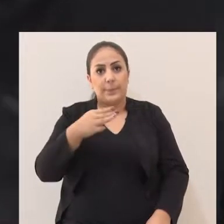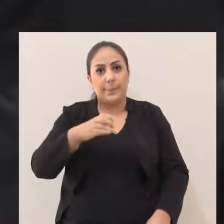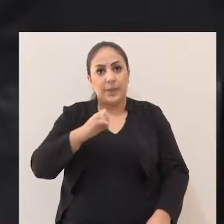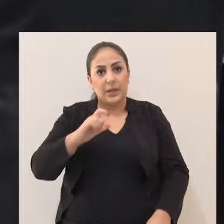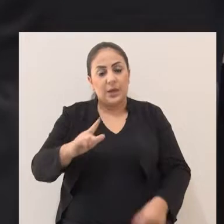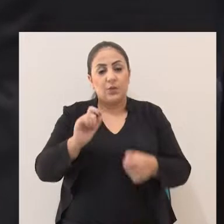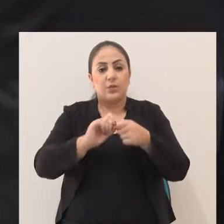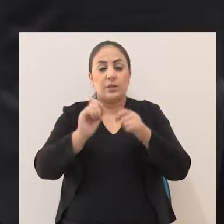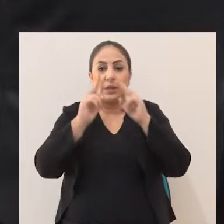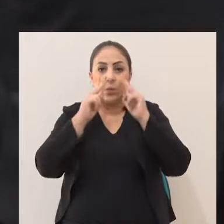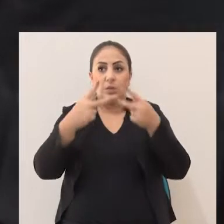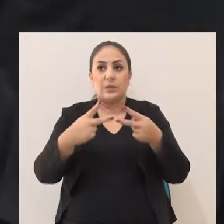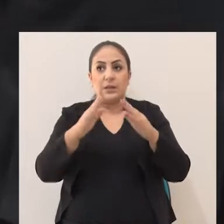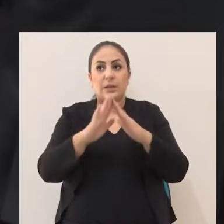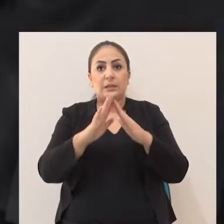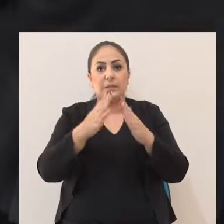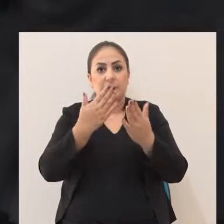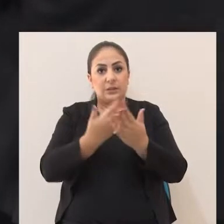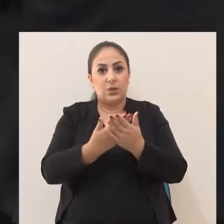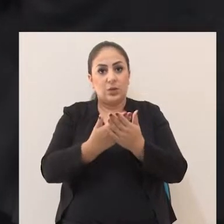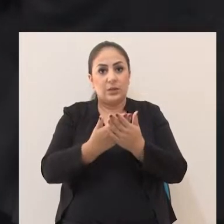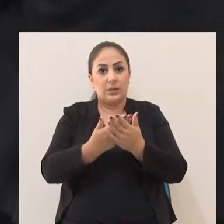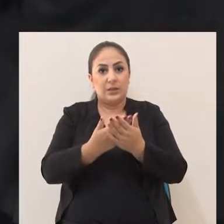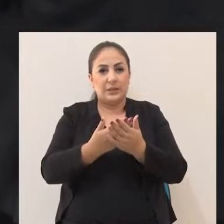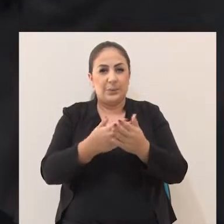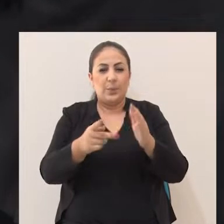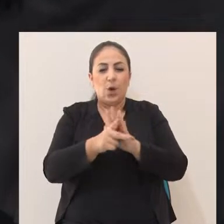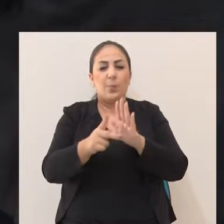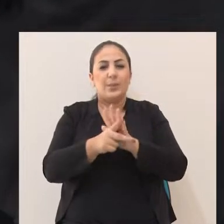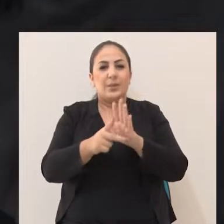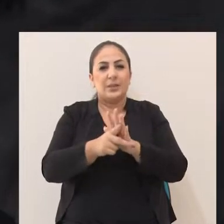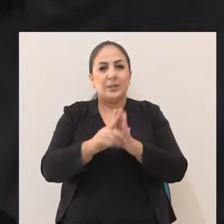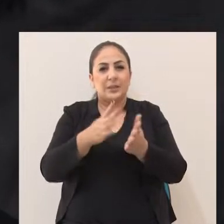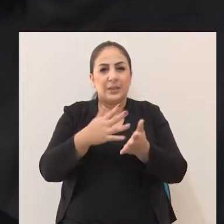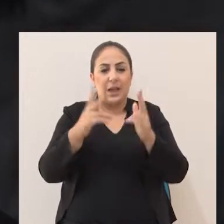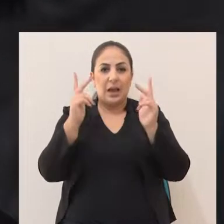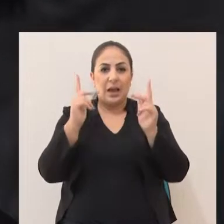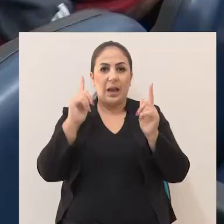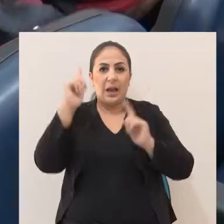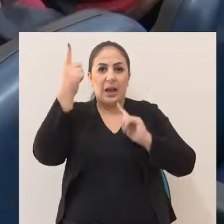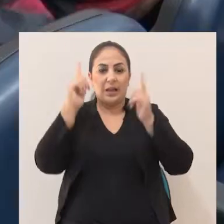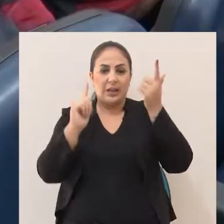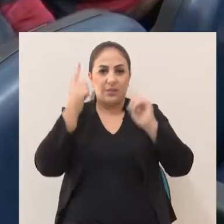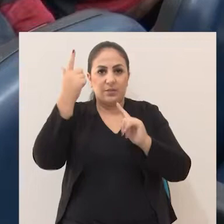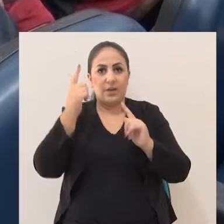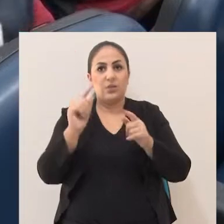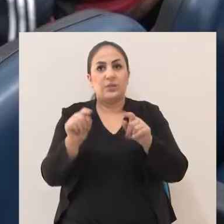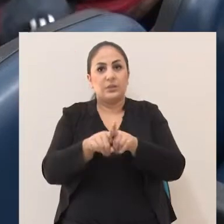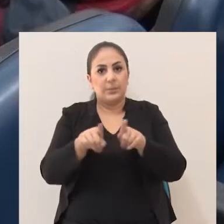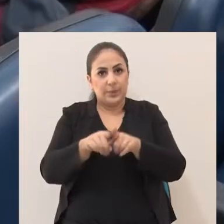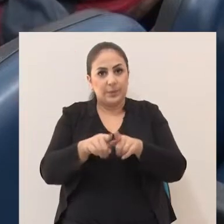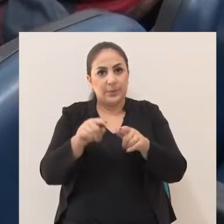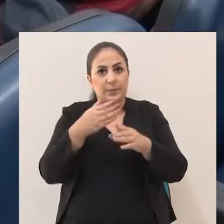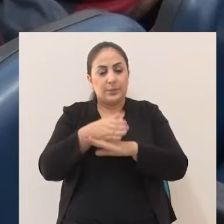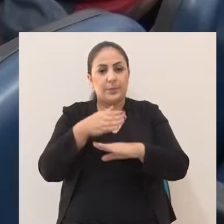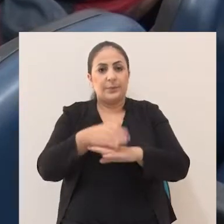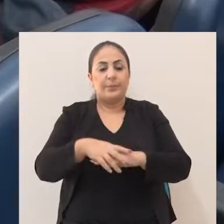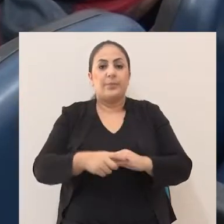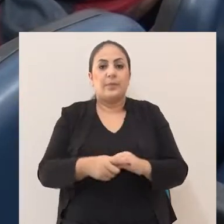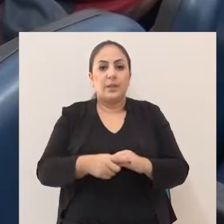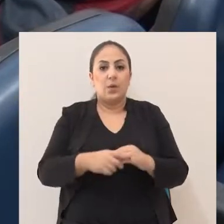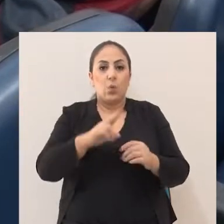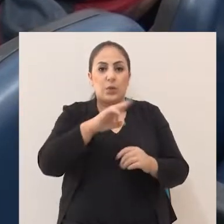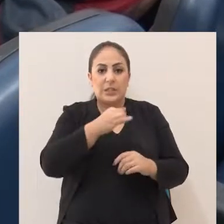reconhecimento às escolas de samba que participaram do Carnaval de Rua. Representantes da União da Vila,